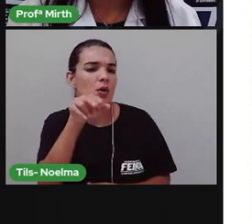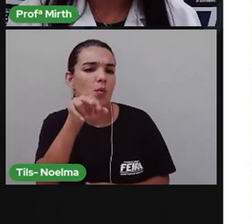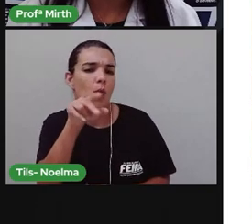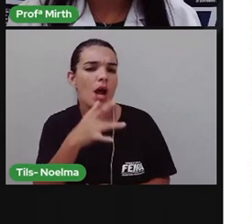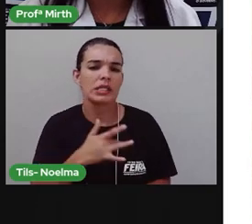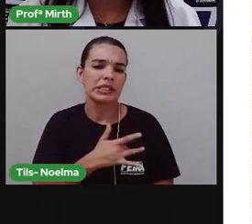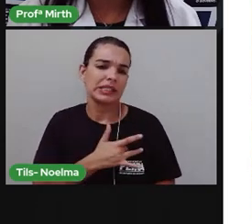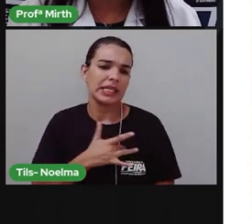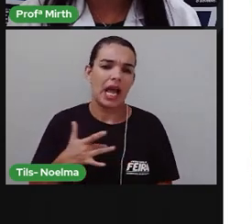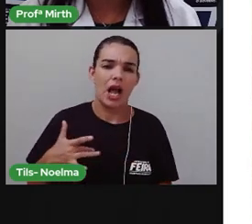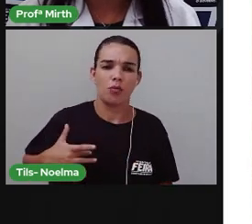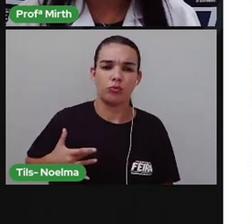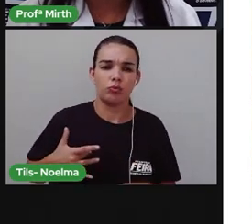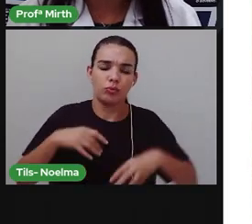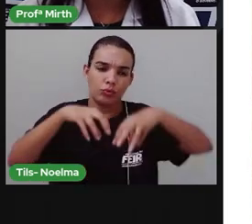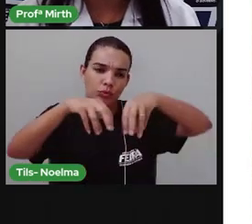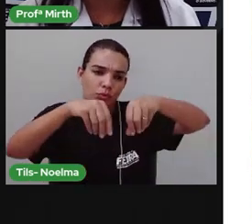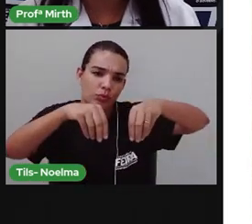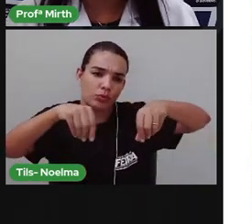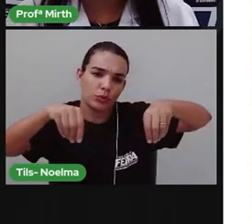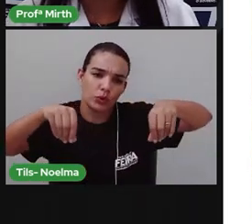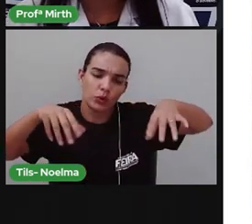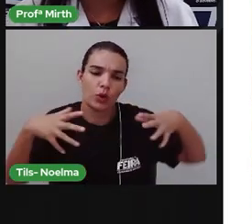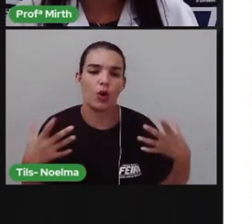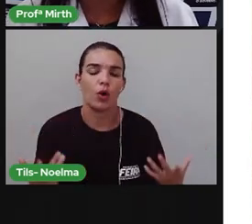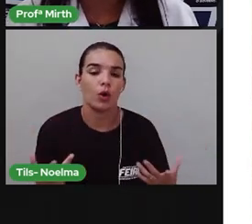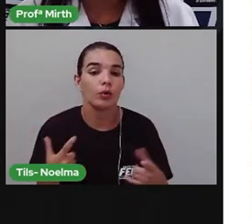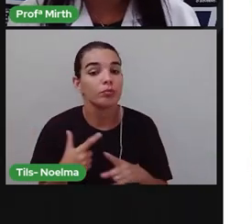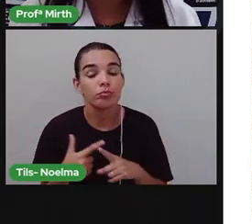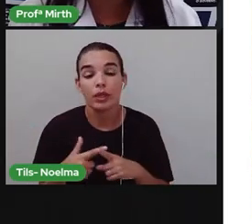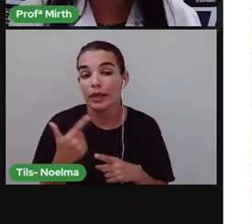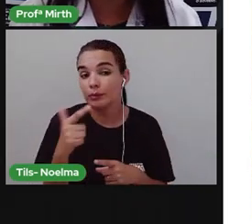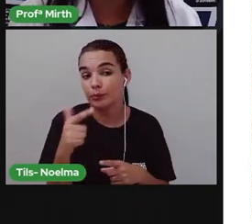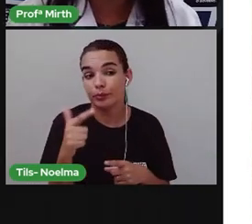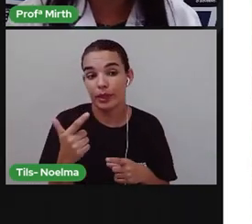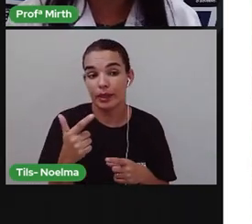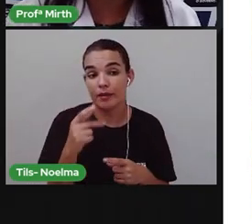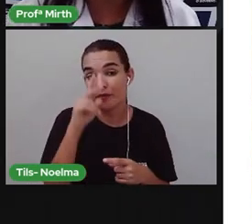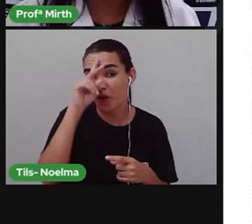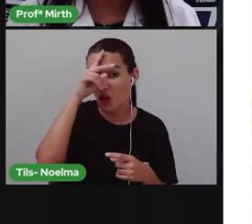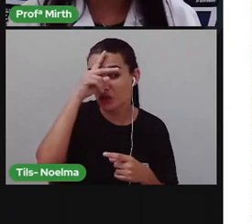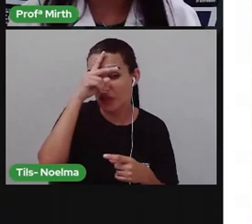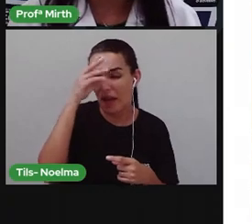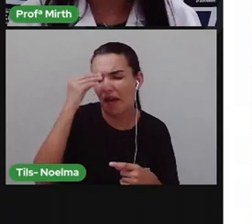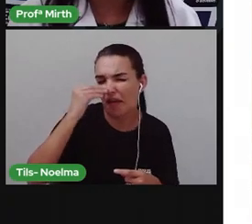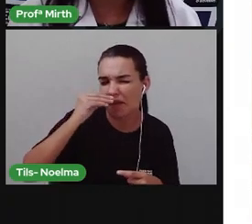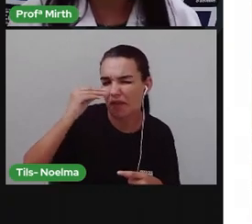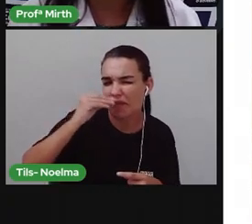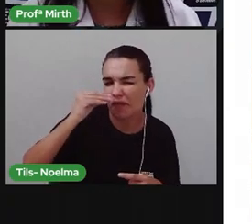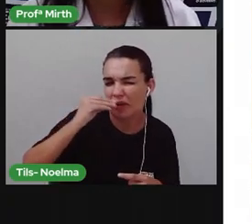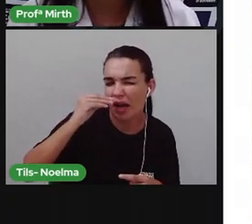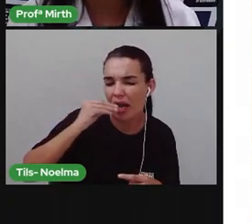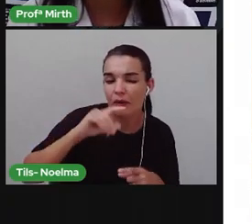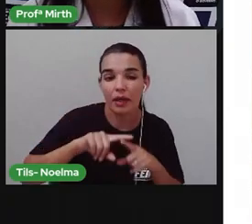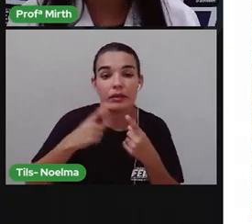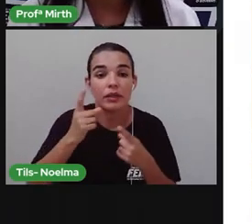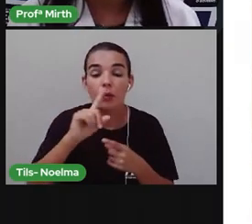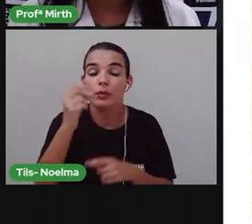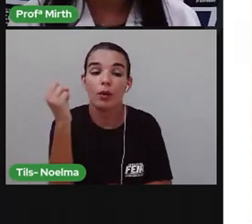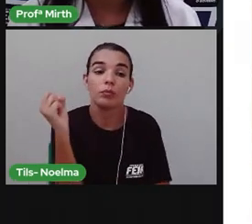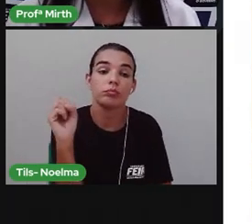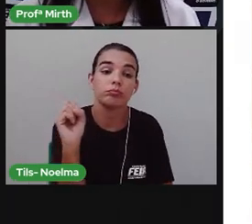Essa desertificação Porque devido A falta de nutrientes No solo A vegetação ali Ela não irá Acontecer